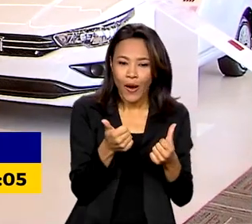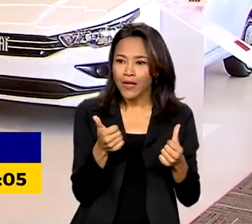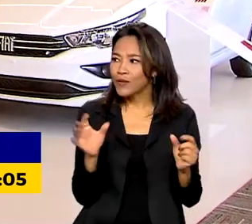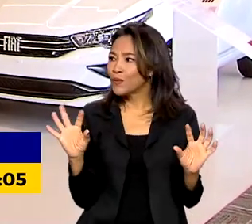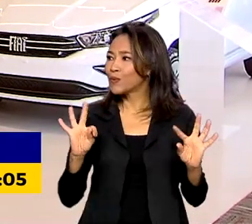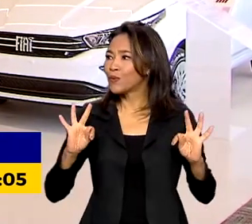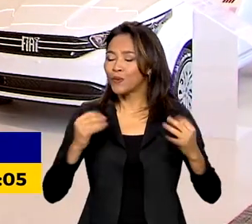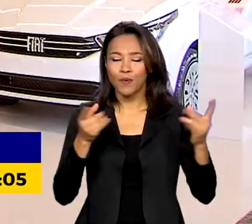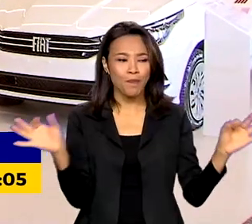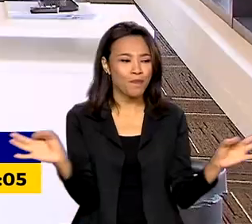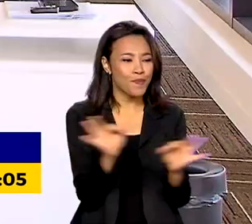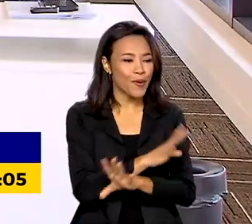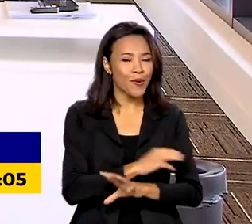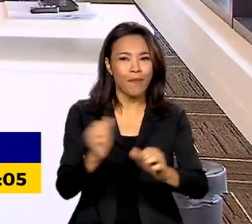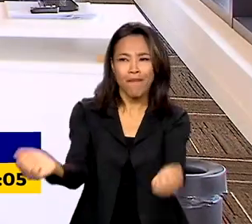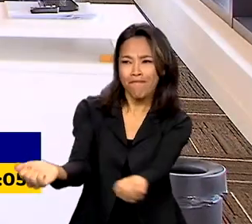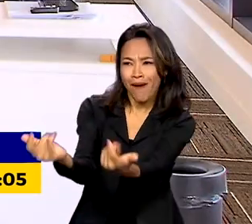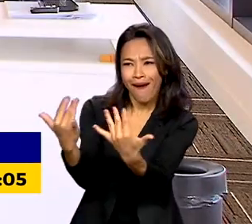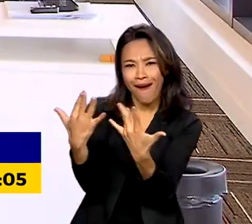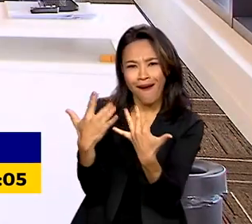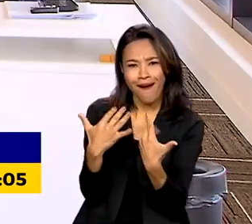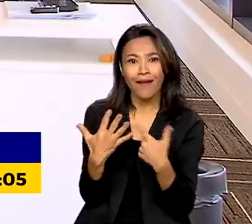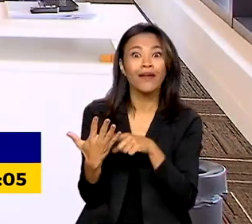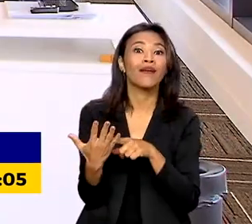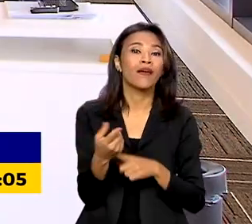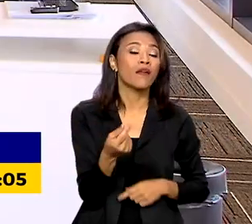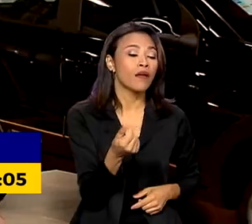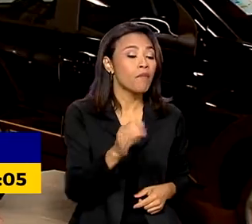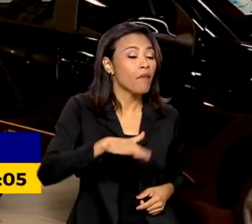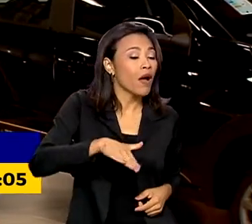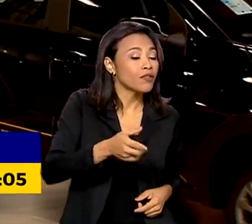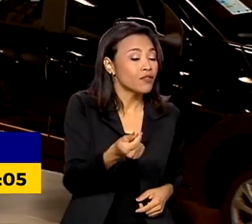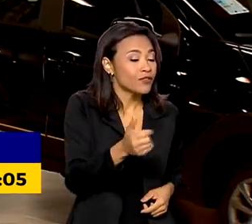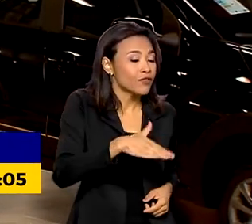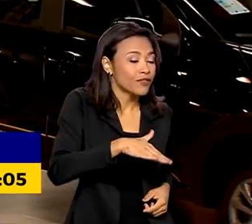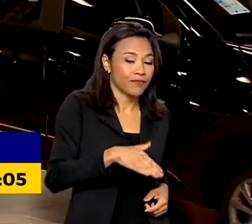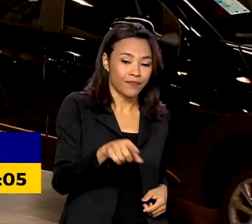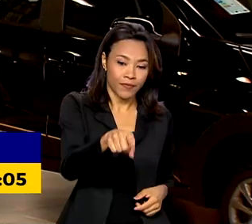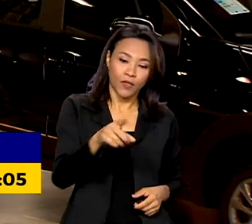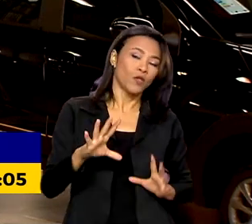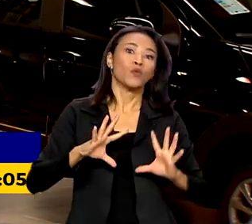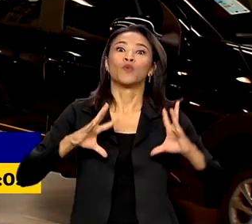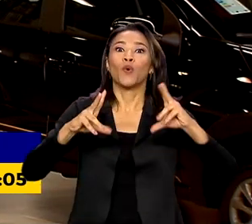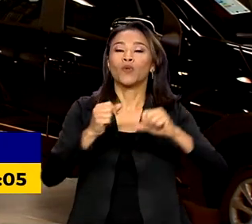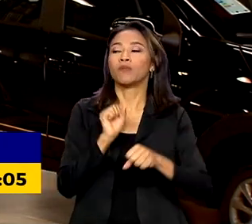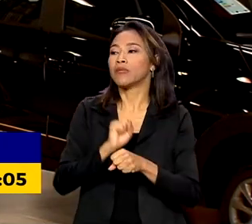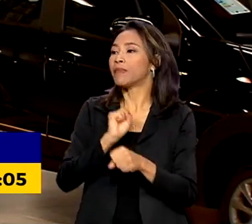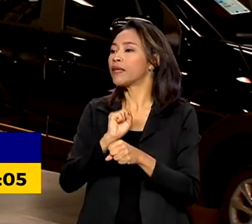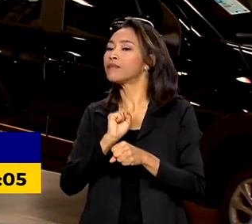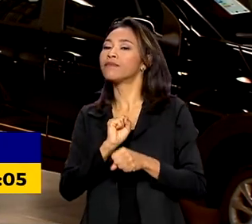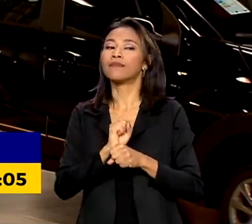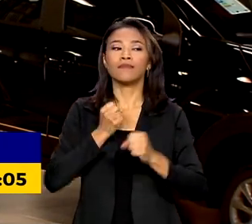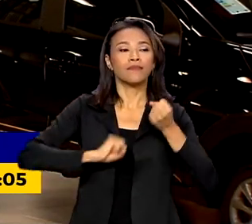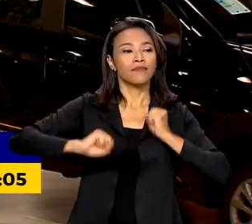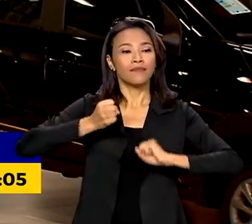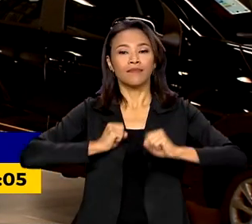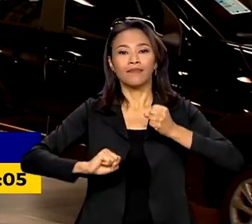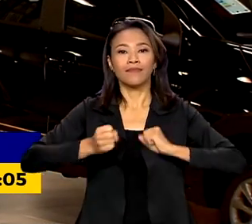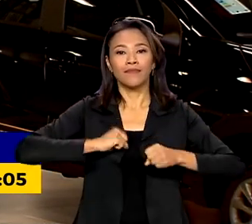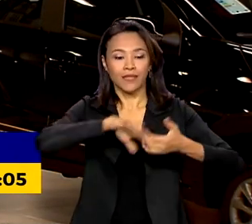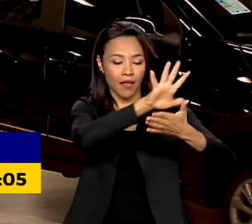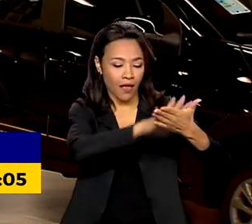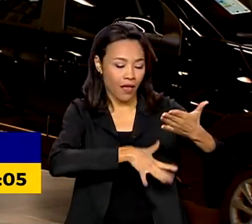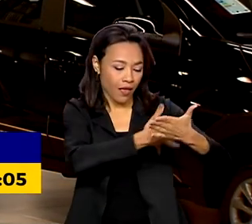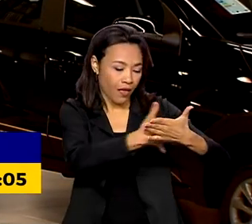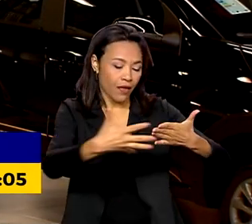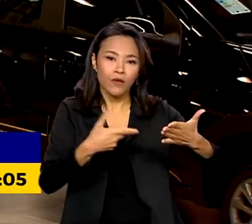pronto para atender os clientes que querem preços mais baixos. Toda a equipe de vendas aqui está aguardando ansiosamente essa tabela de preço.